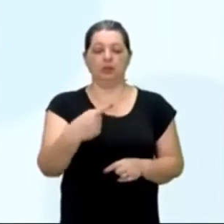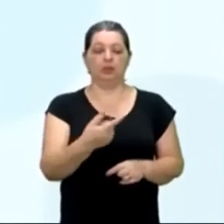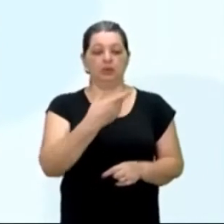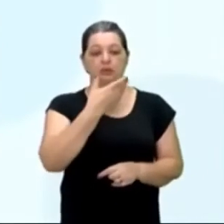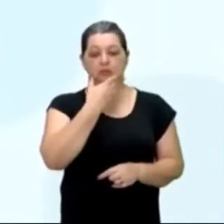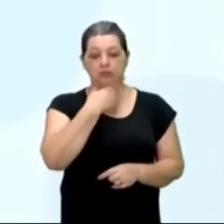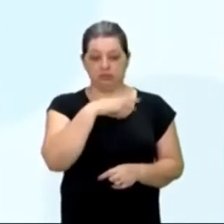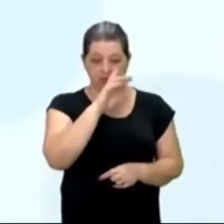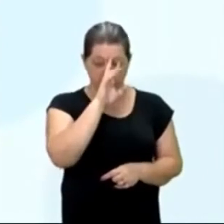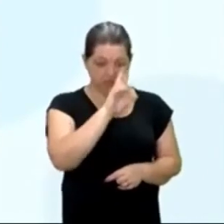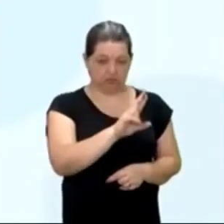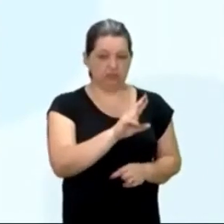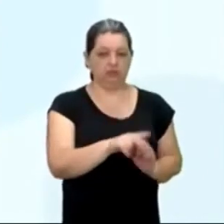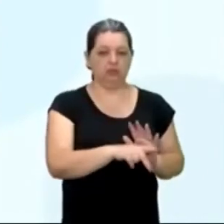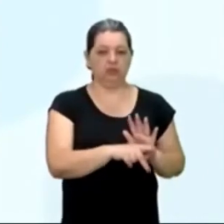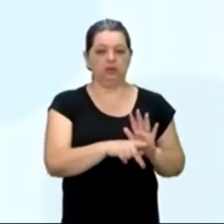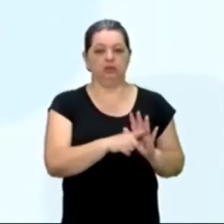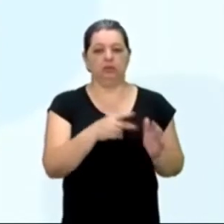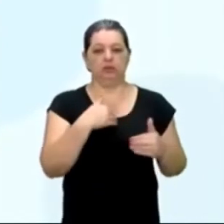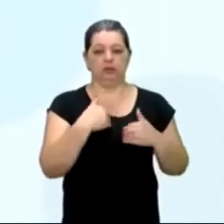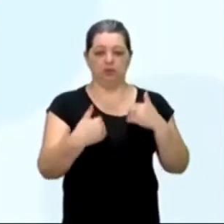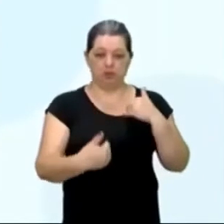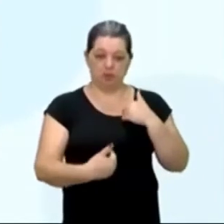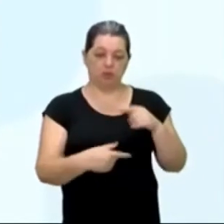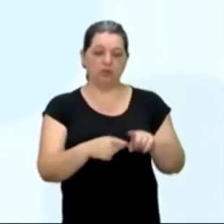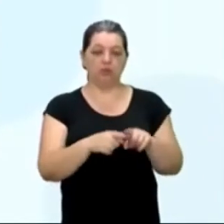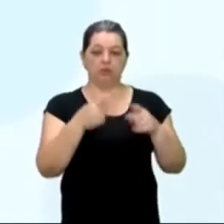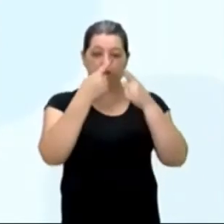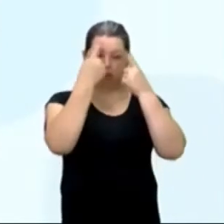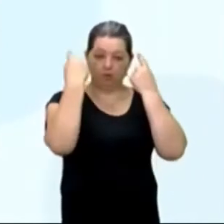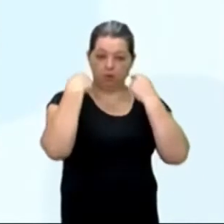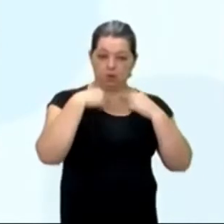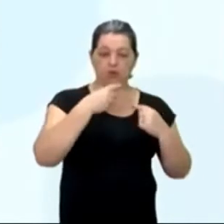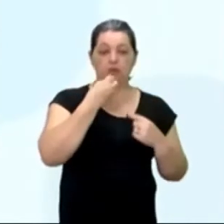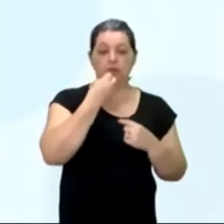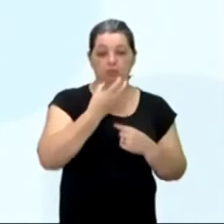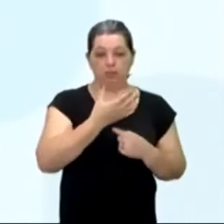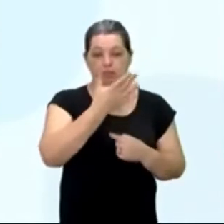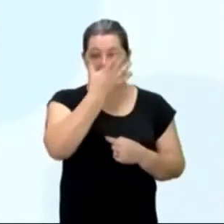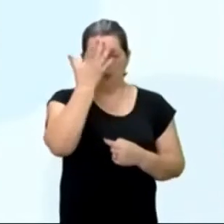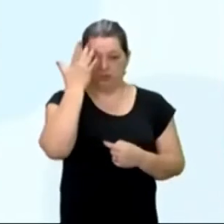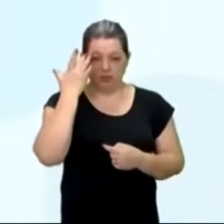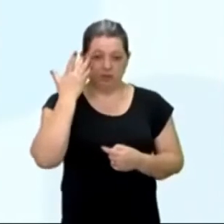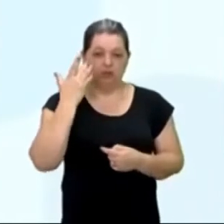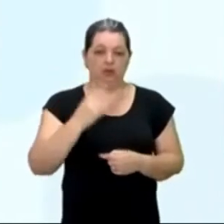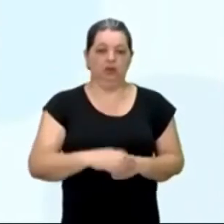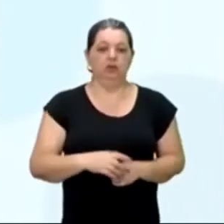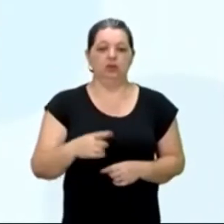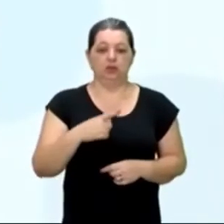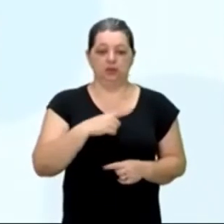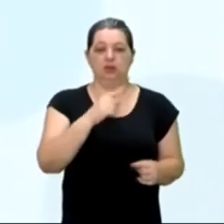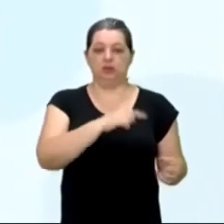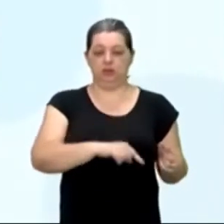deu bons corpos, e bons rostos, como a bons homens, por aqui nos trouxe, creio que não foi sem causa,